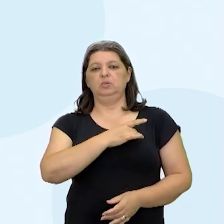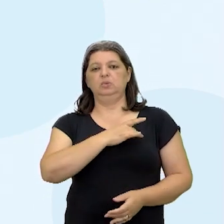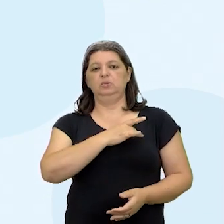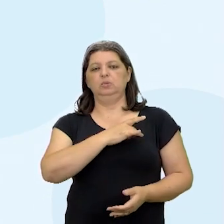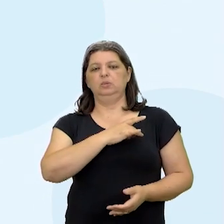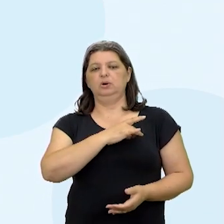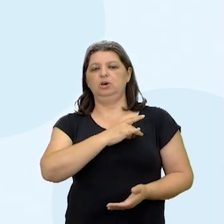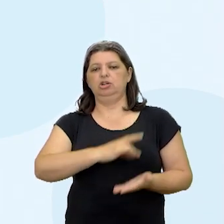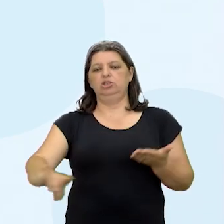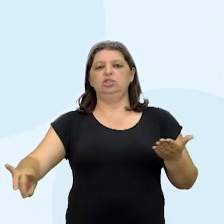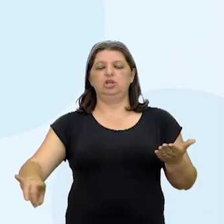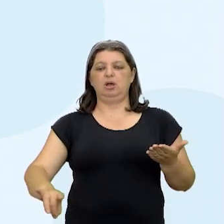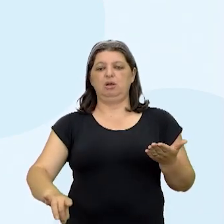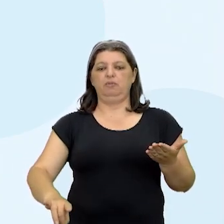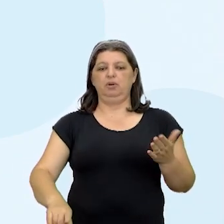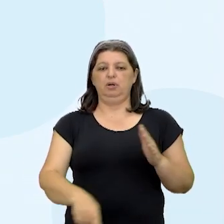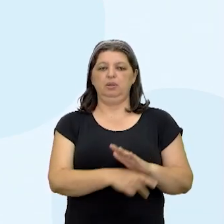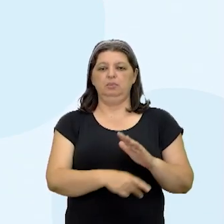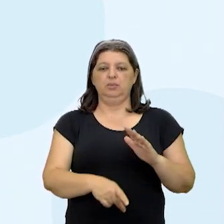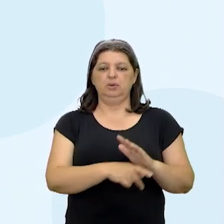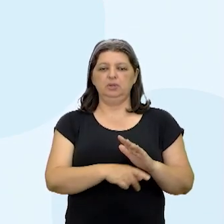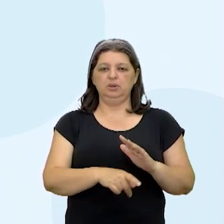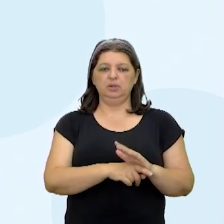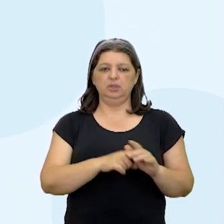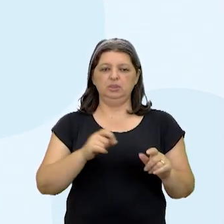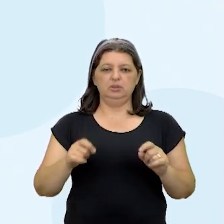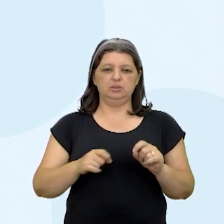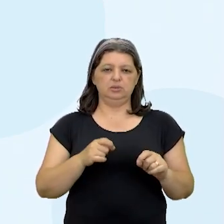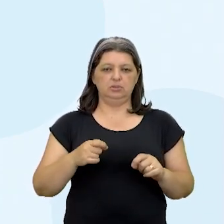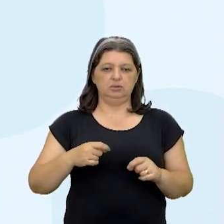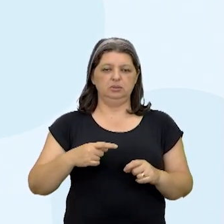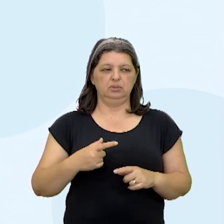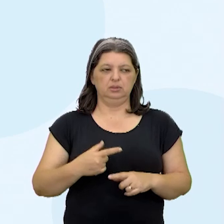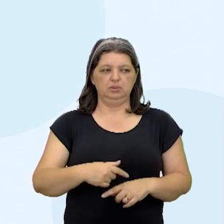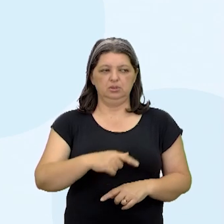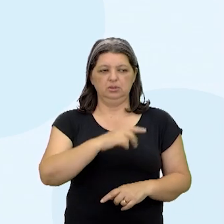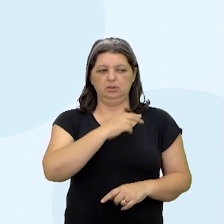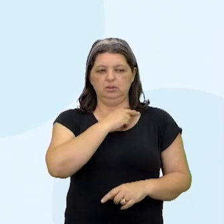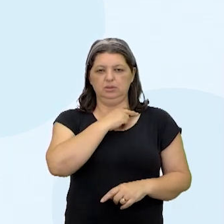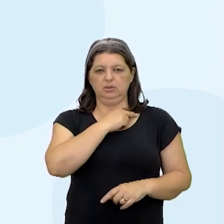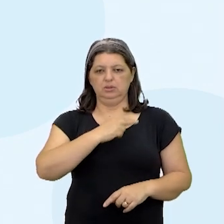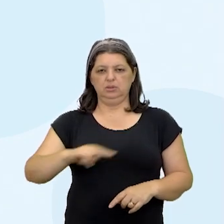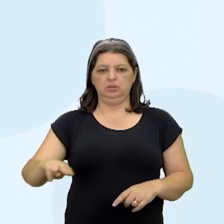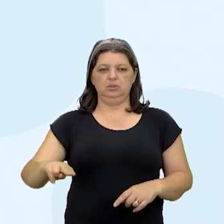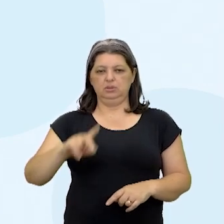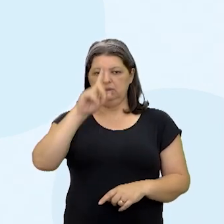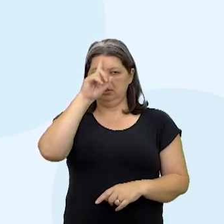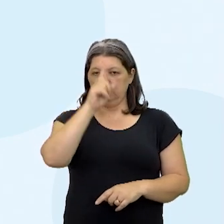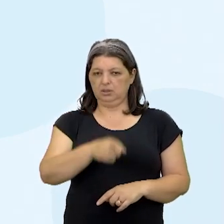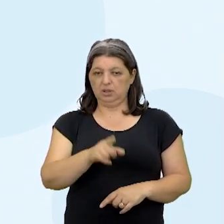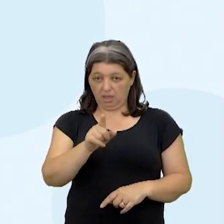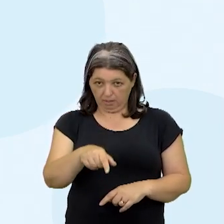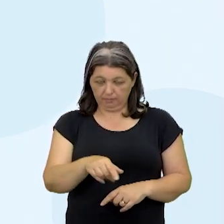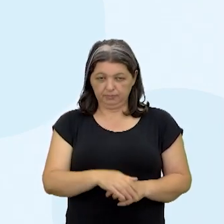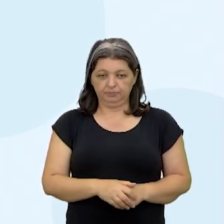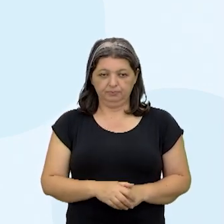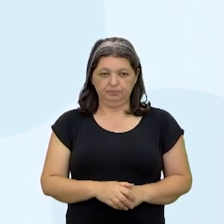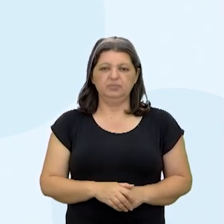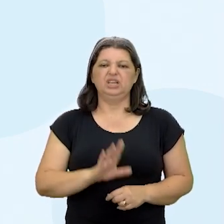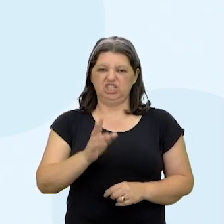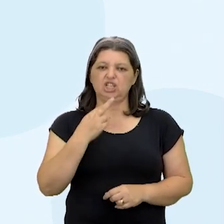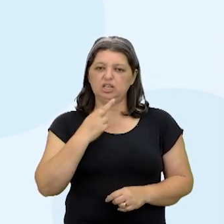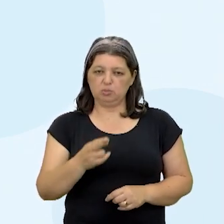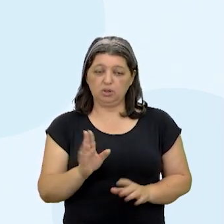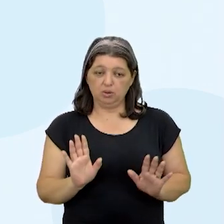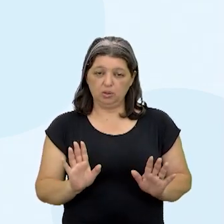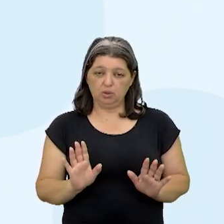tratamento subalterno que Stalin me impunha. Olha. Stalin humilhava essa pessoa. Isso. Já falaram aqui. Já falaram.